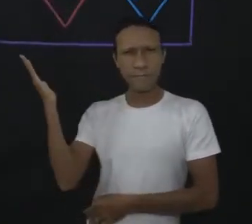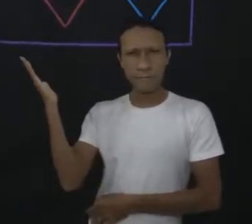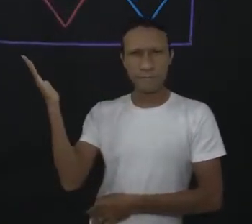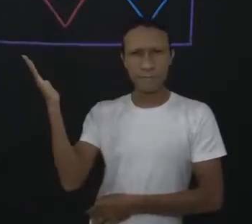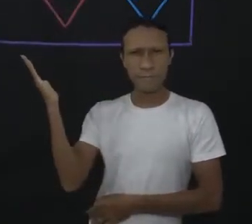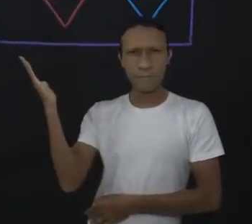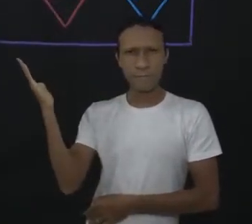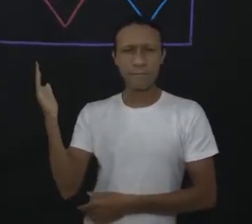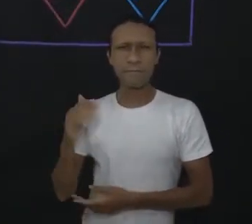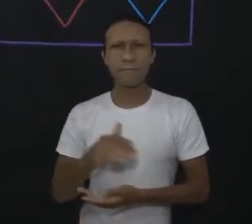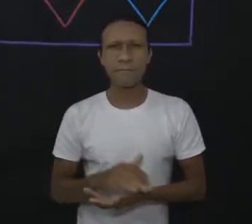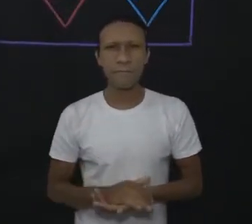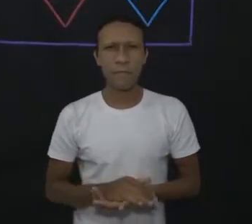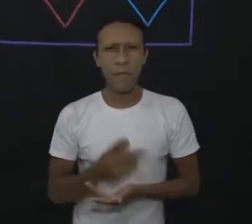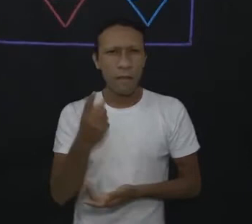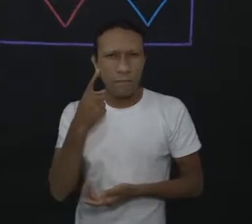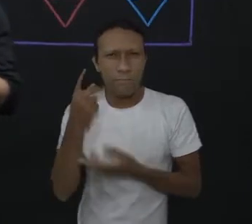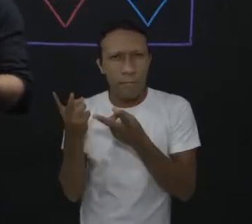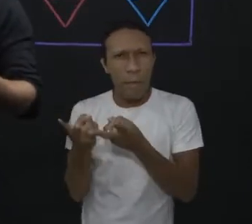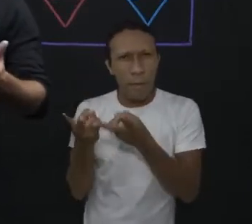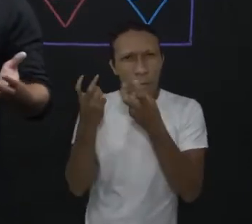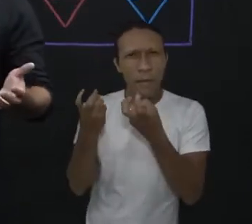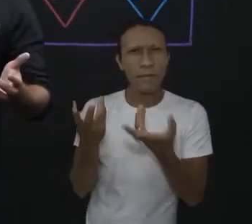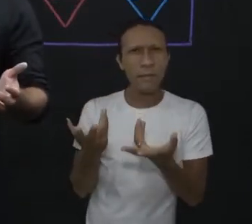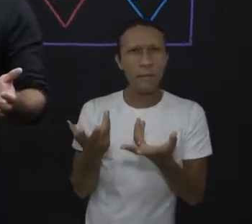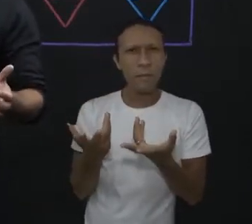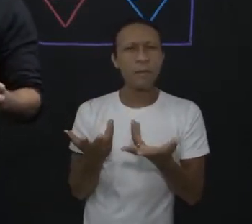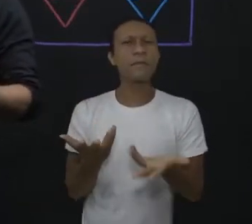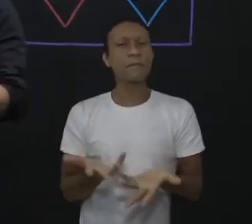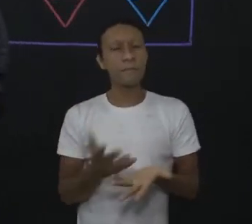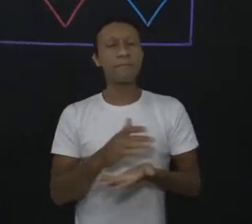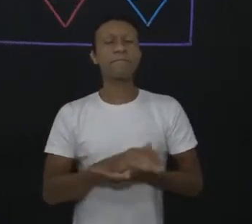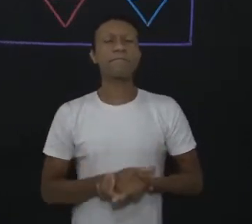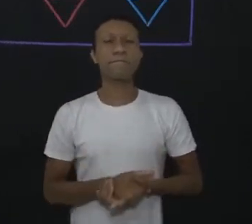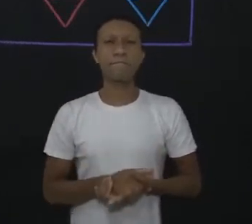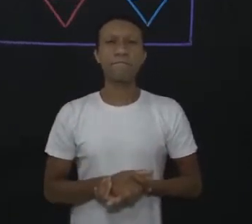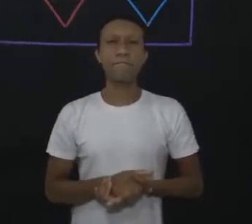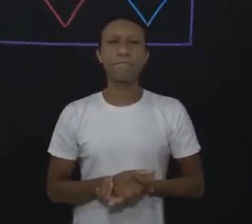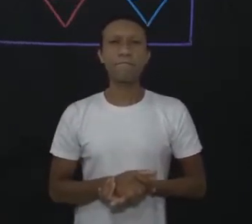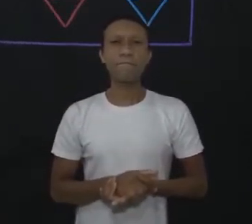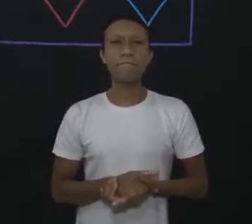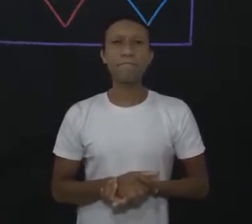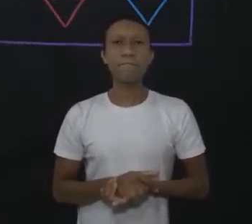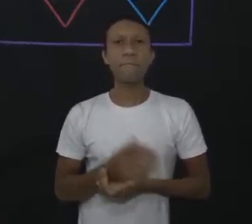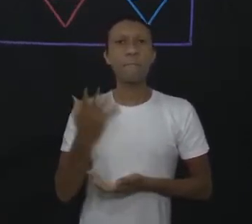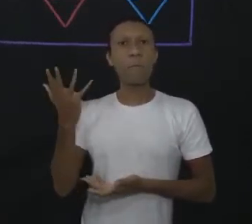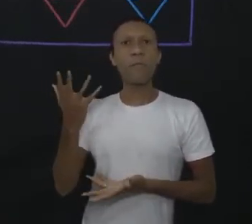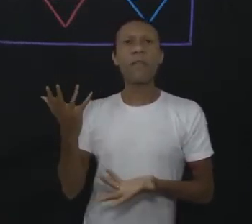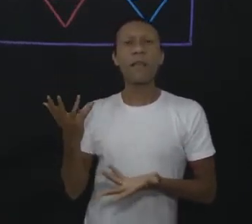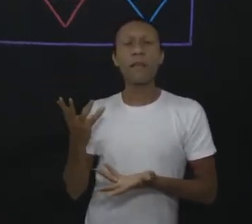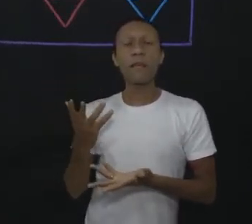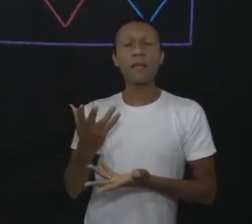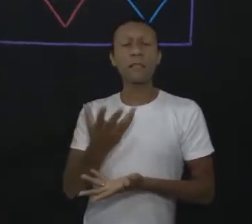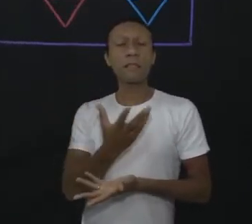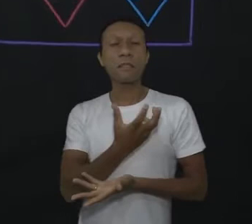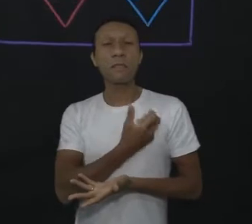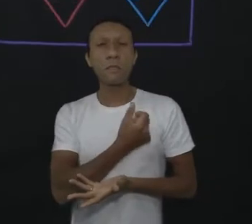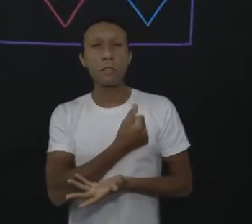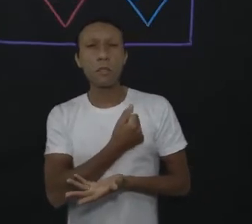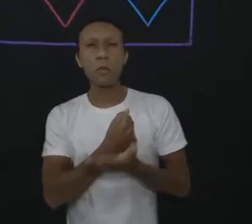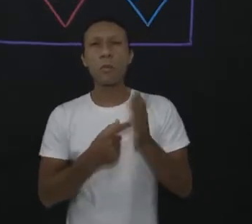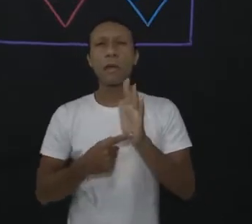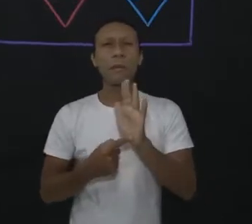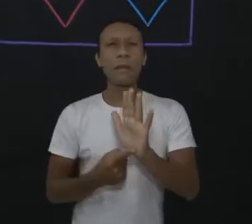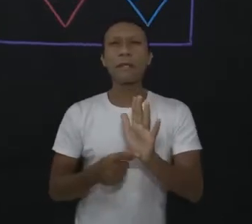já são suficientes para que eu te mostre o que é a constante k. Gente, essa constante k, como está